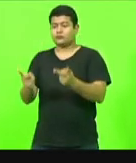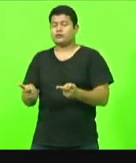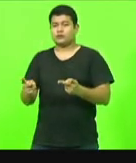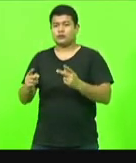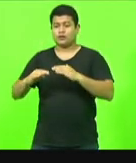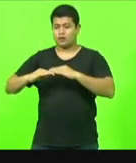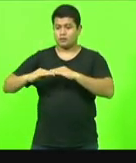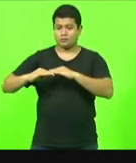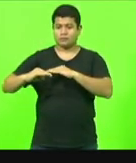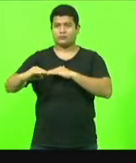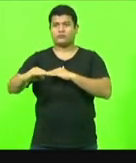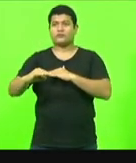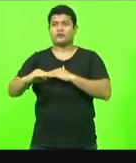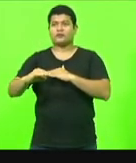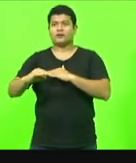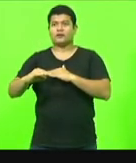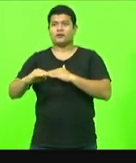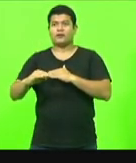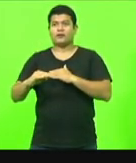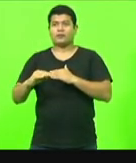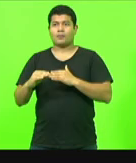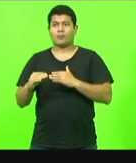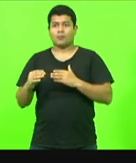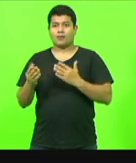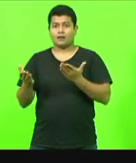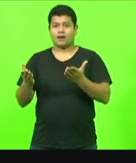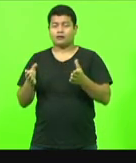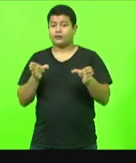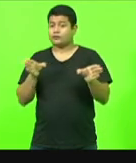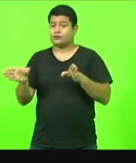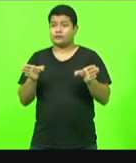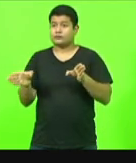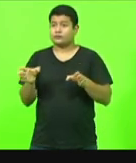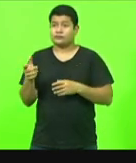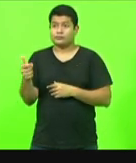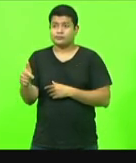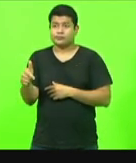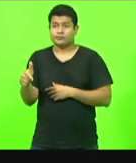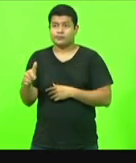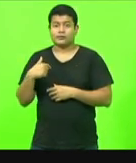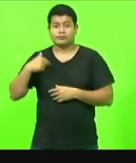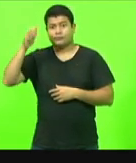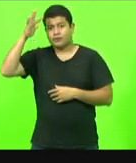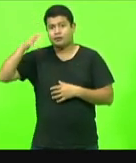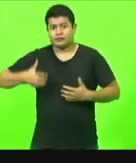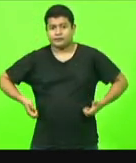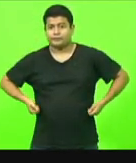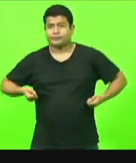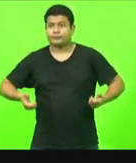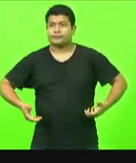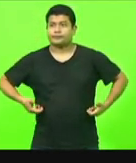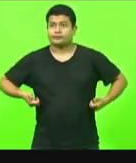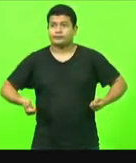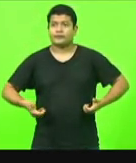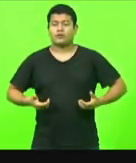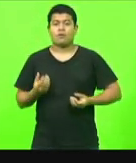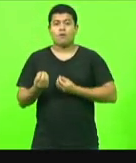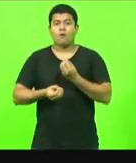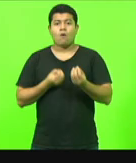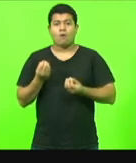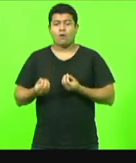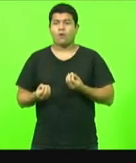vocês vão ver aqui nas imagens, essa não tem acessibilidade. Imagine para um aluno cadeirante como é que chega